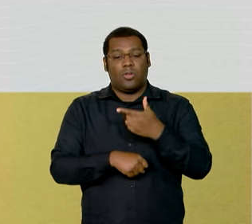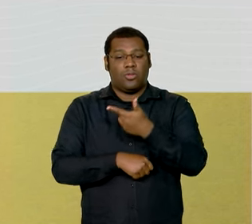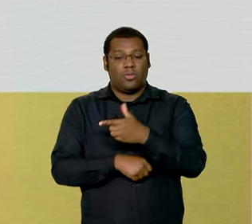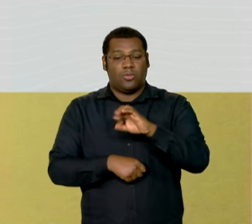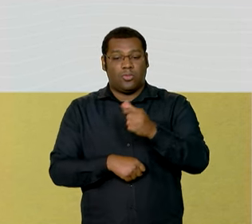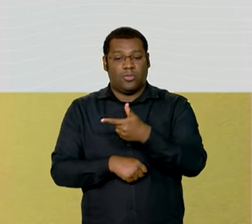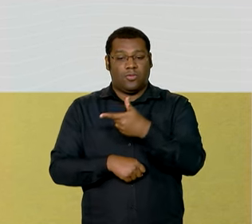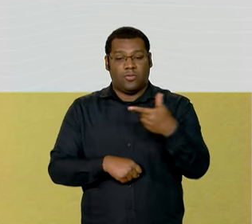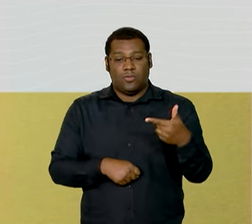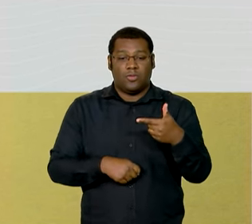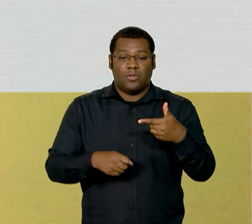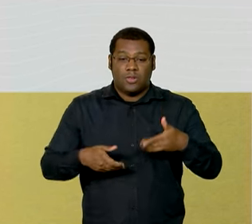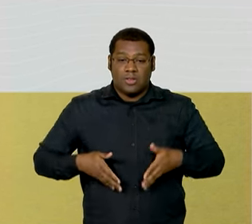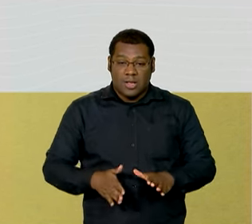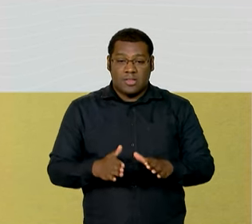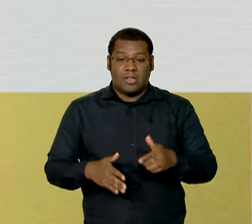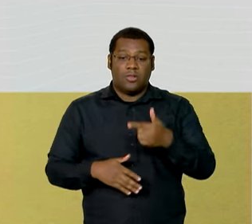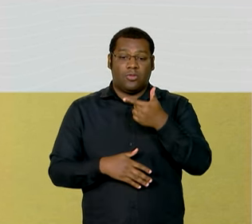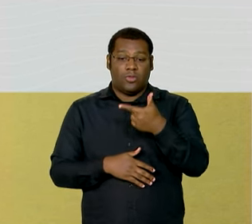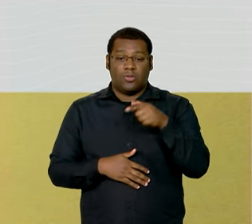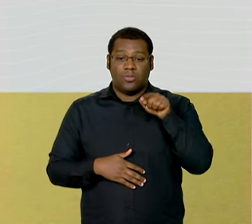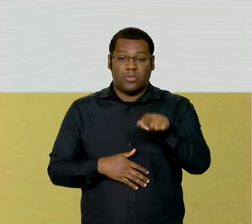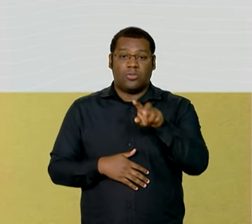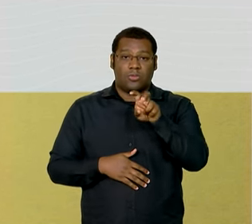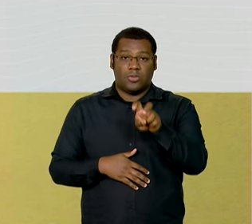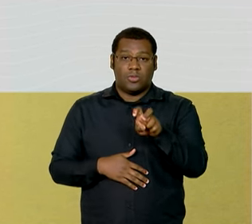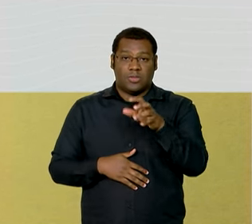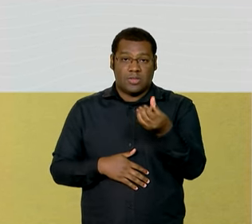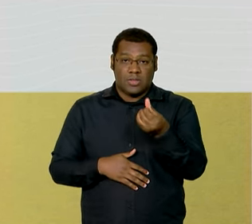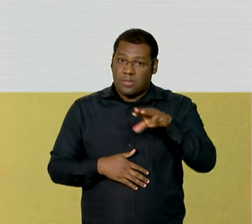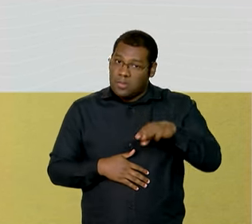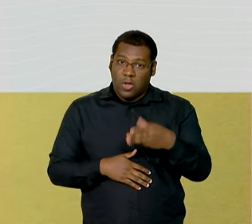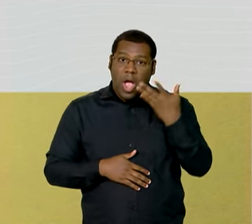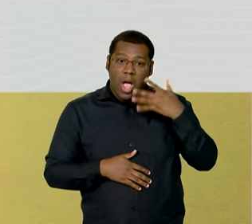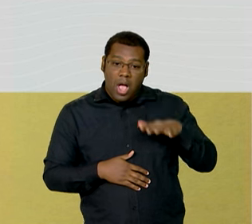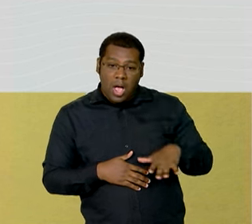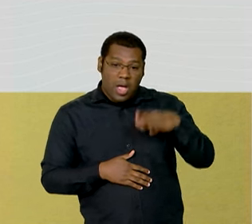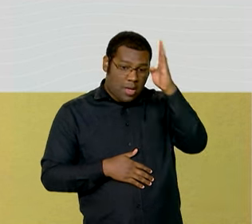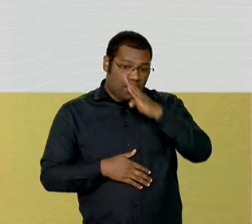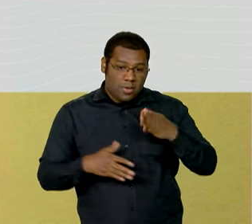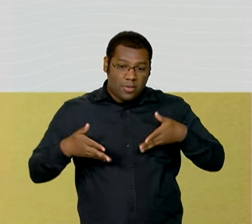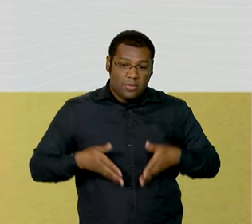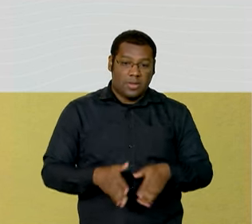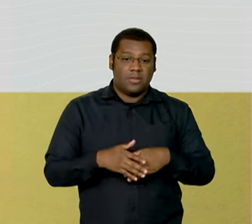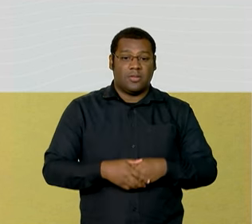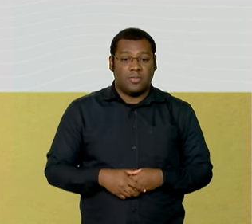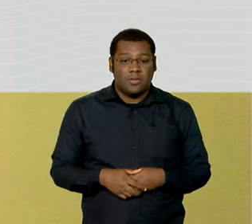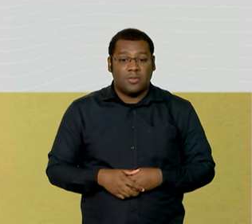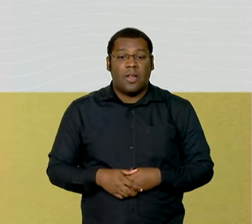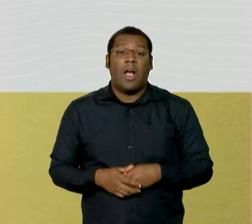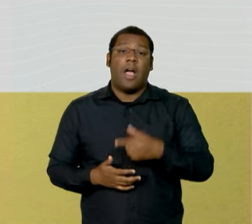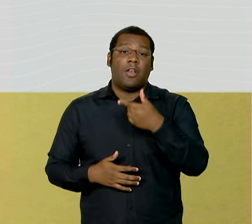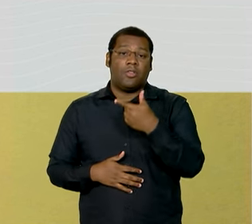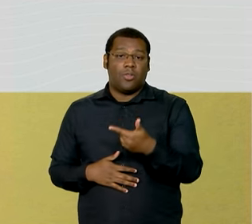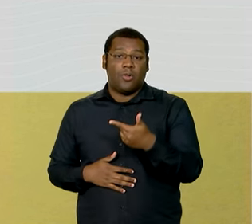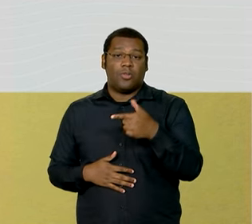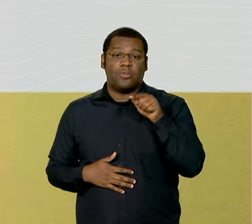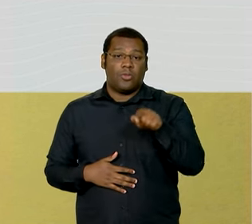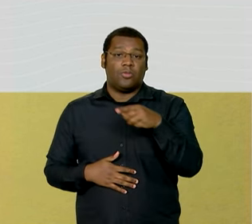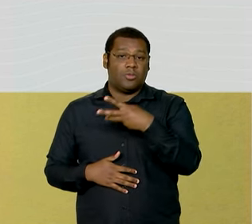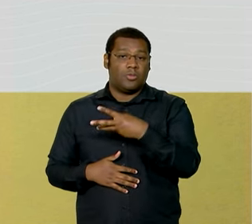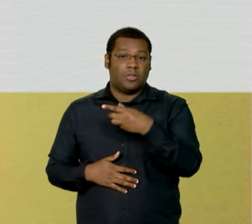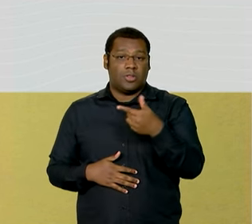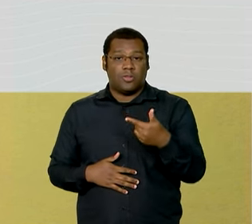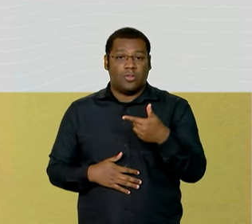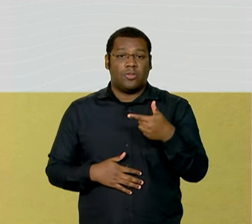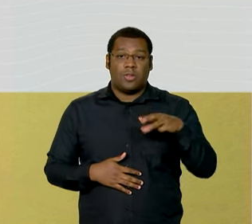,56 milhões de crianças no Brasil e foram aplicadas 2,32 milhões de primeiras doses